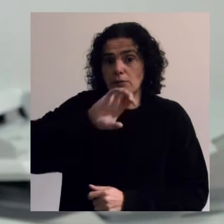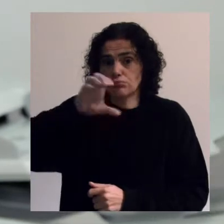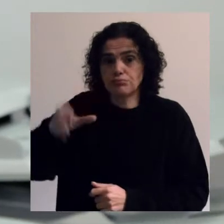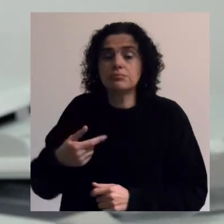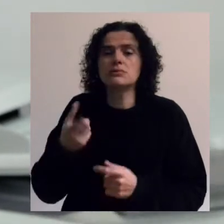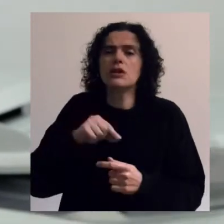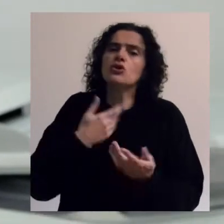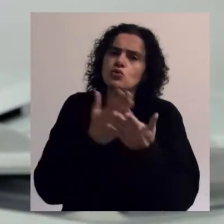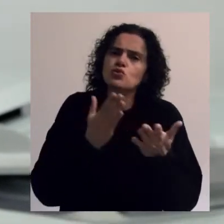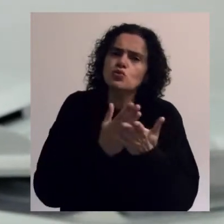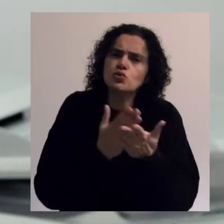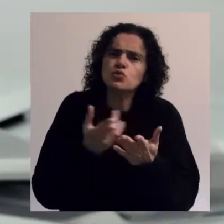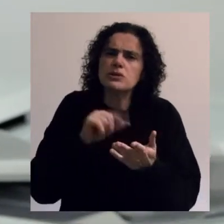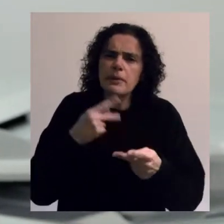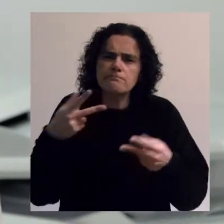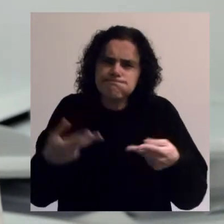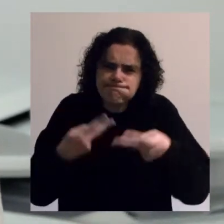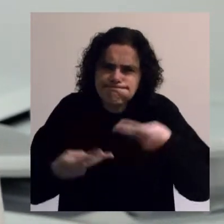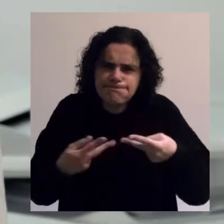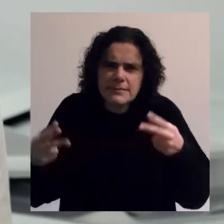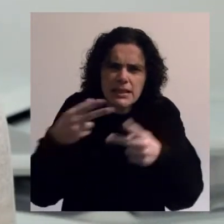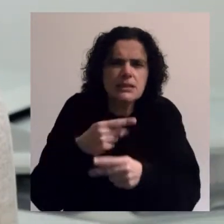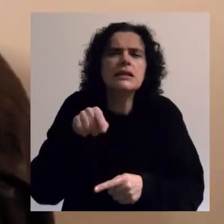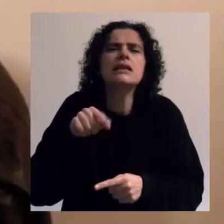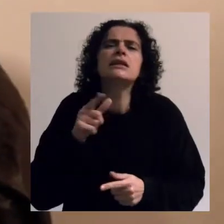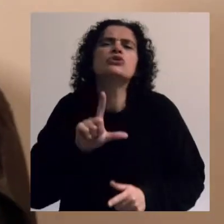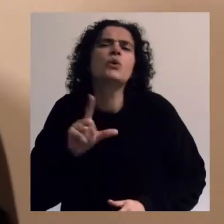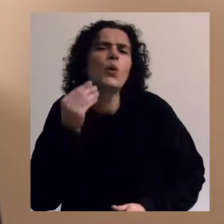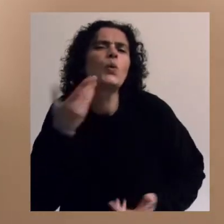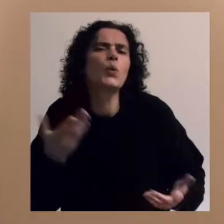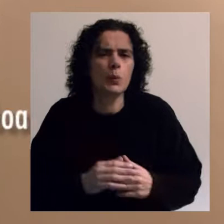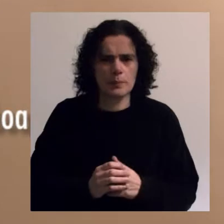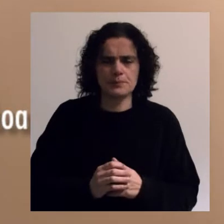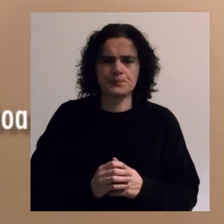Fazemos também estudos e analisamos de forma crítica. E vocês aí, em Lisboa?